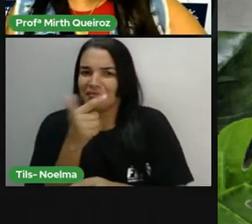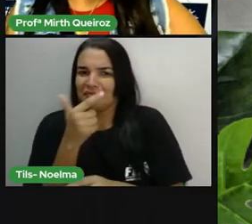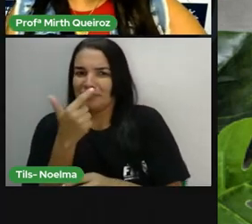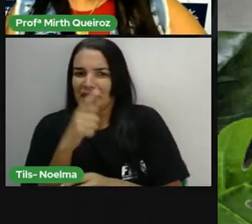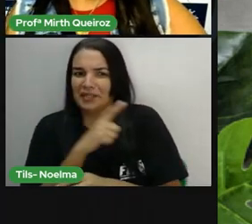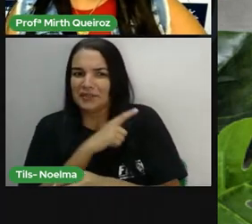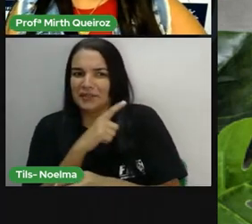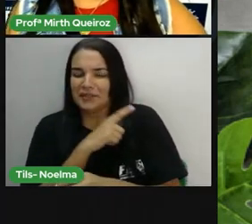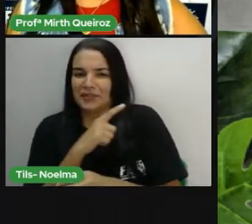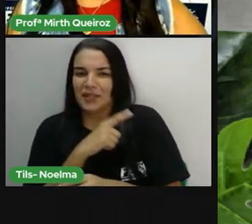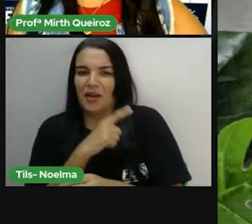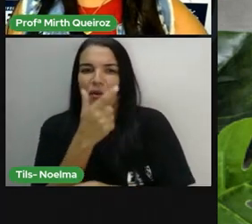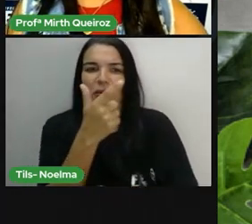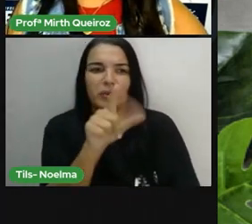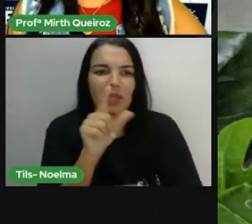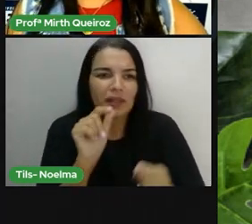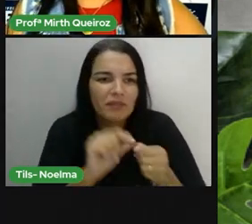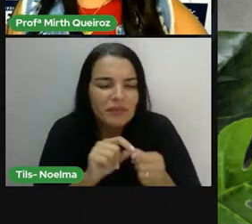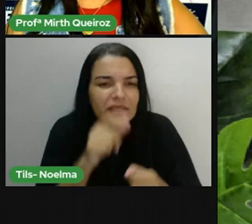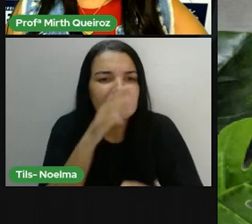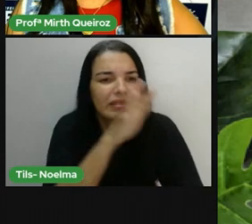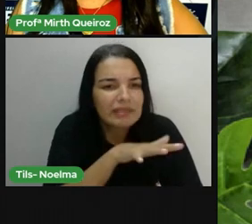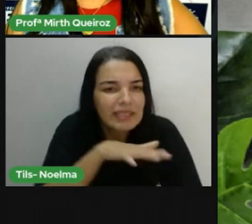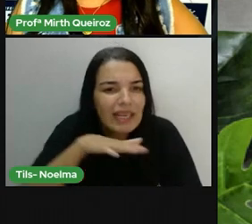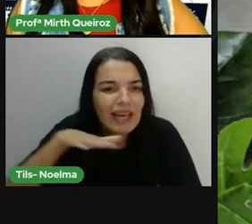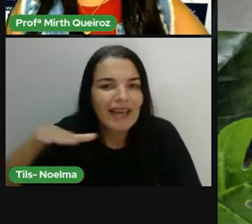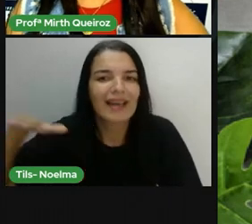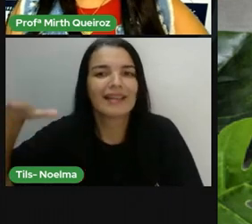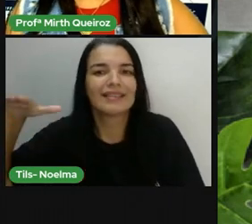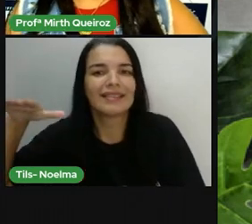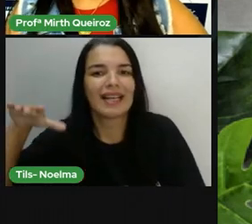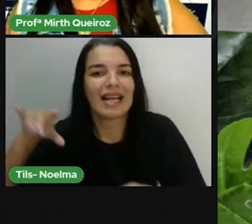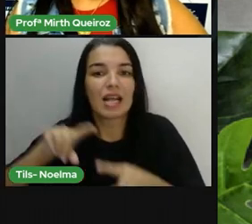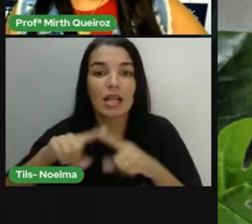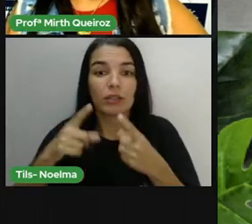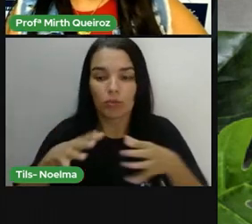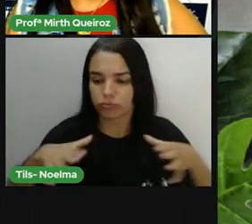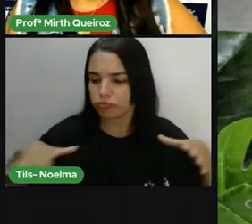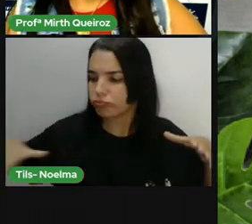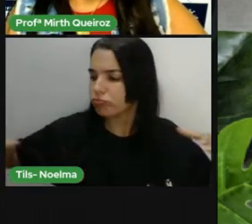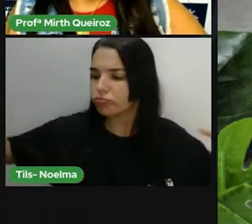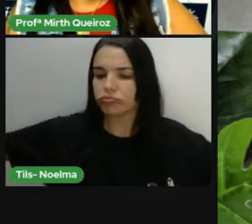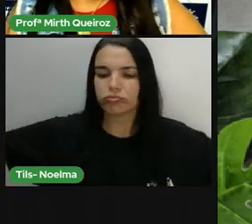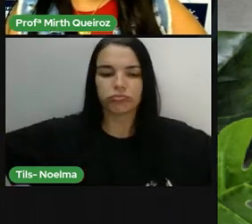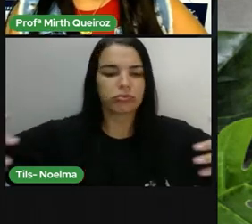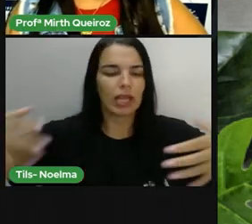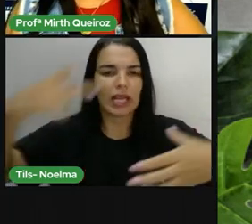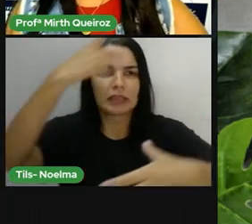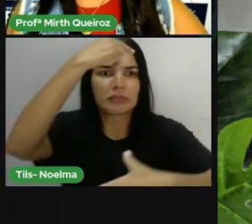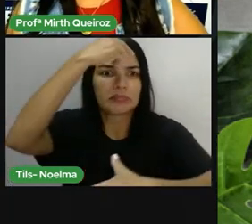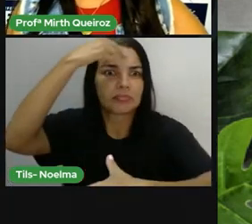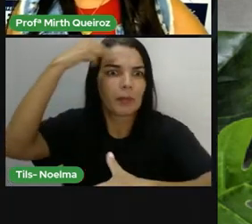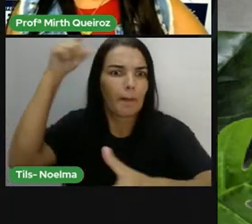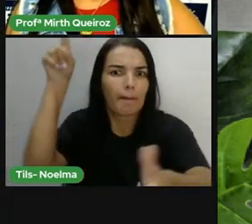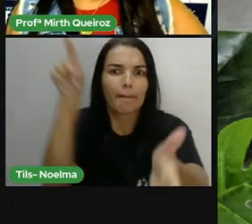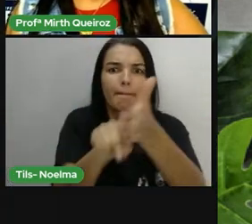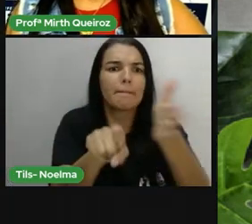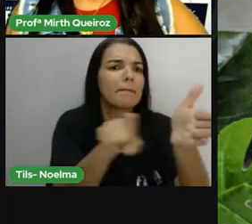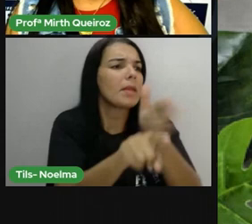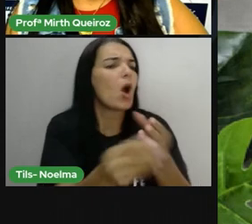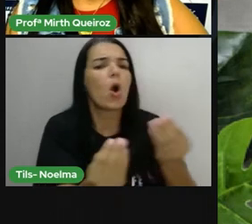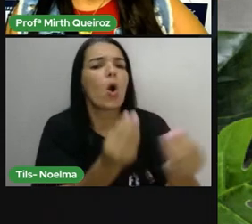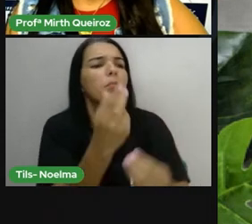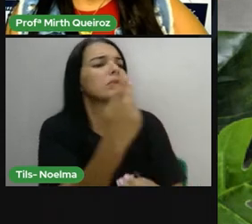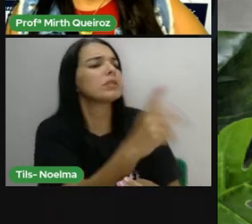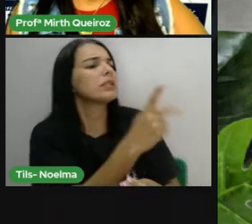calçada, outra vez criança. E em torno dela indagará o povo. Como é teu nome,